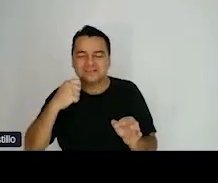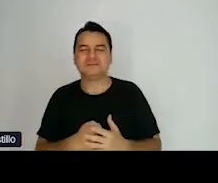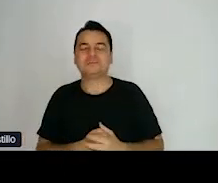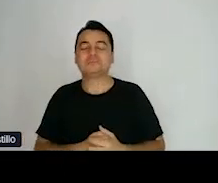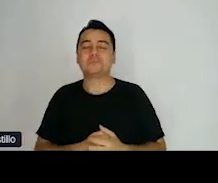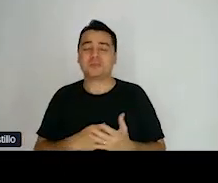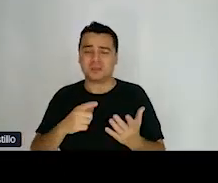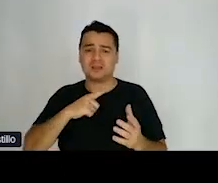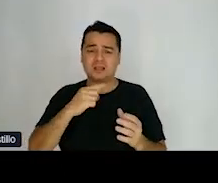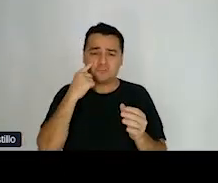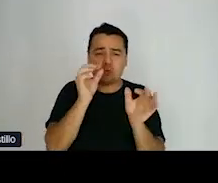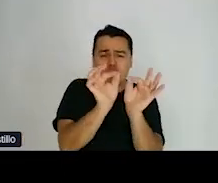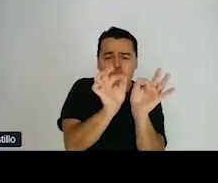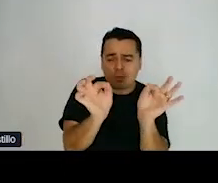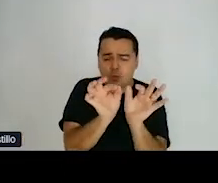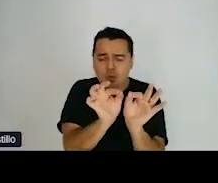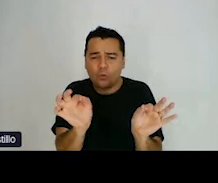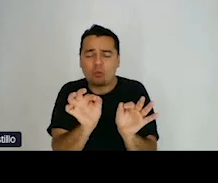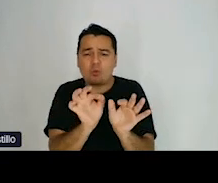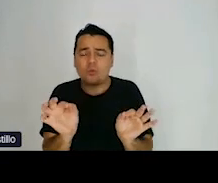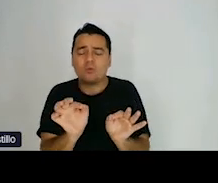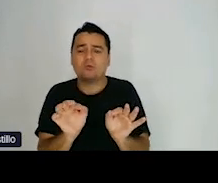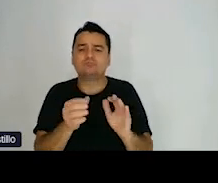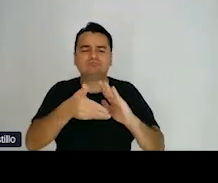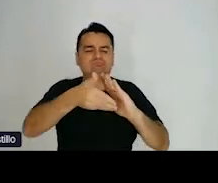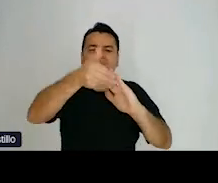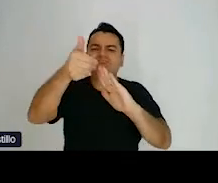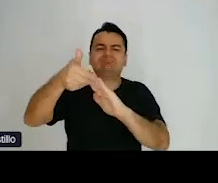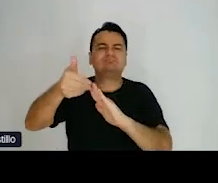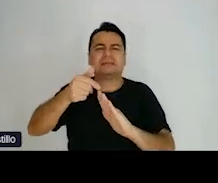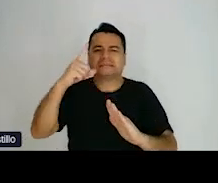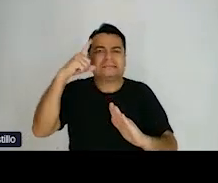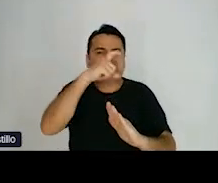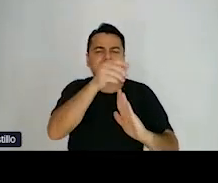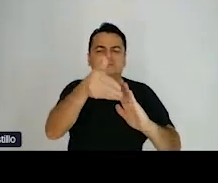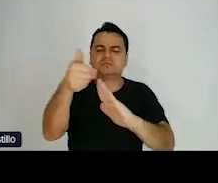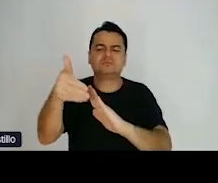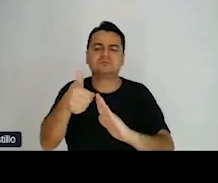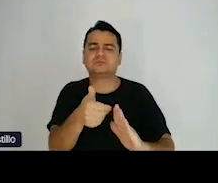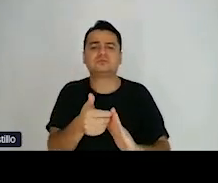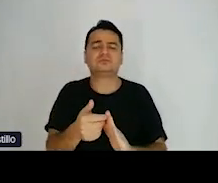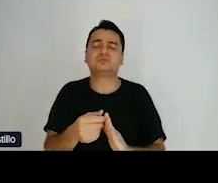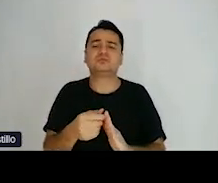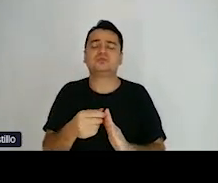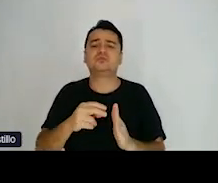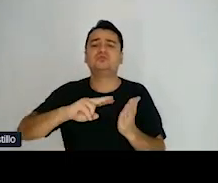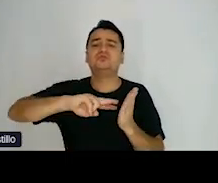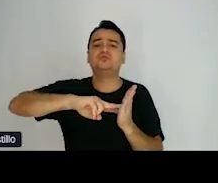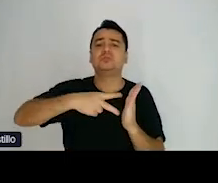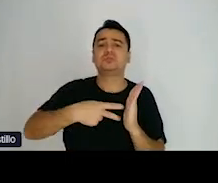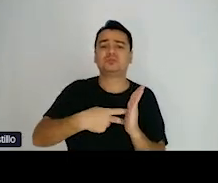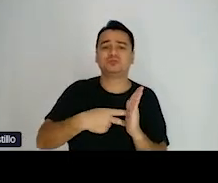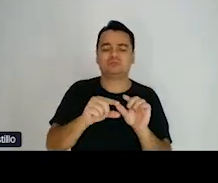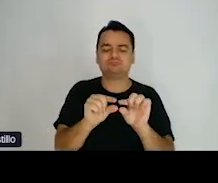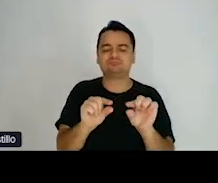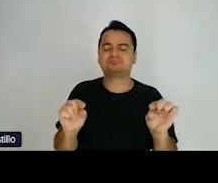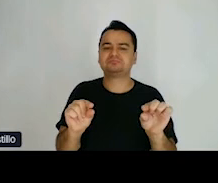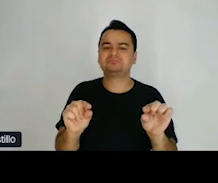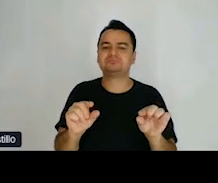competência, como poder de nos denunciar, e trocou por um verbo, fazer a denúncia.